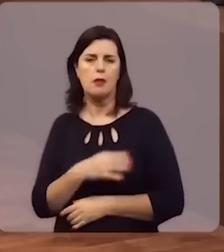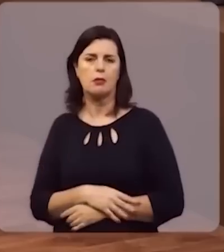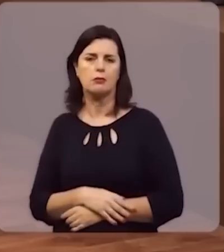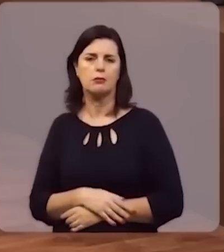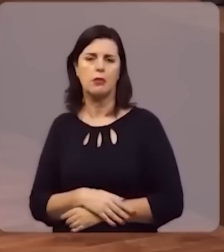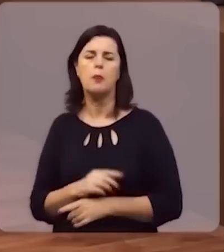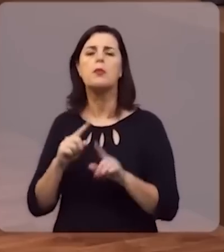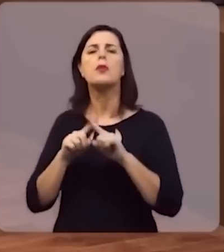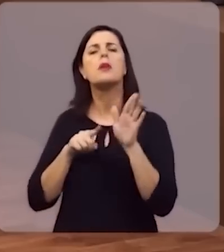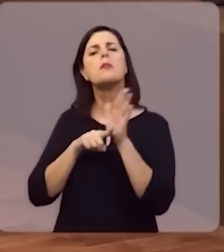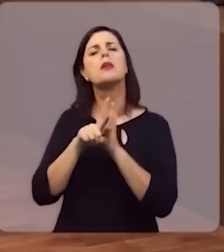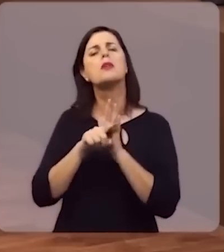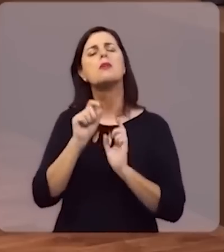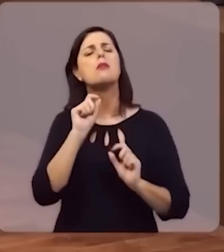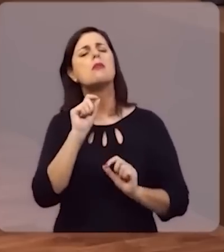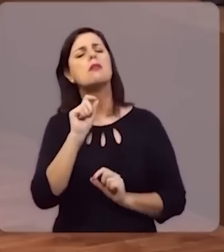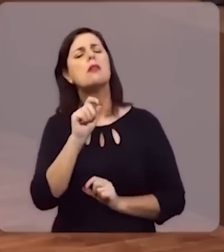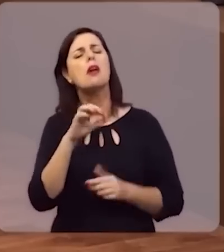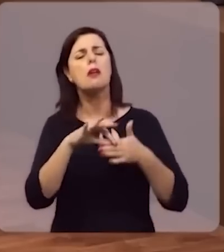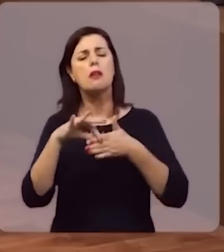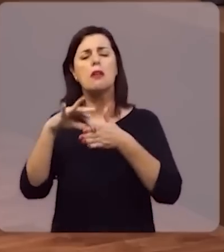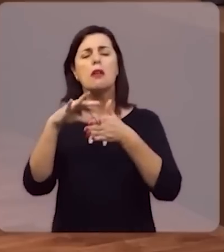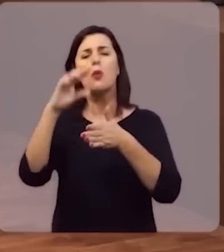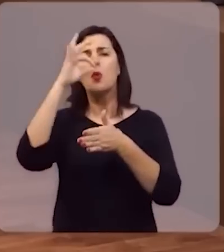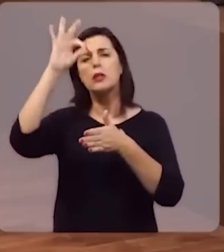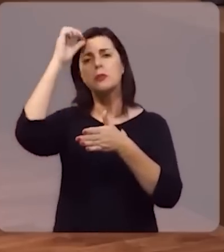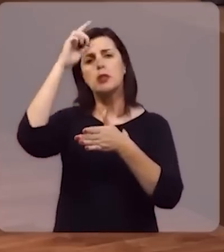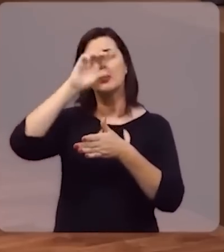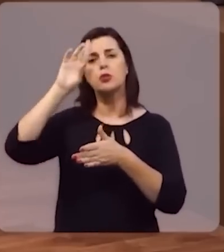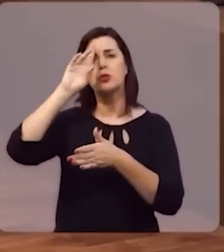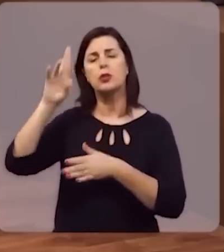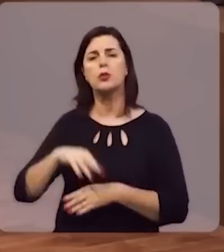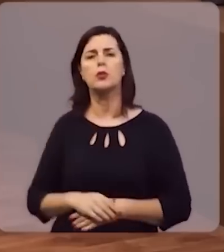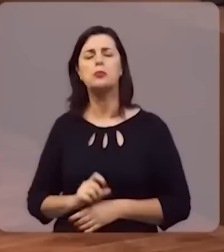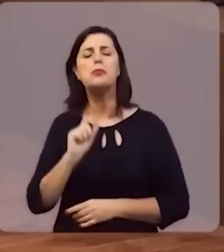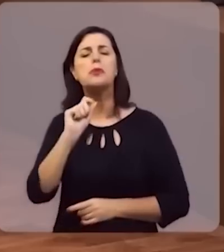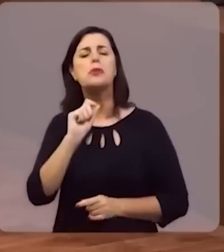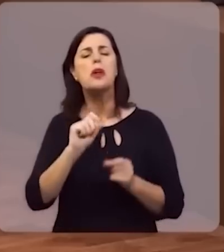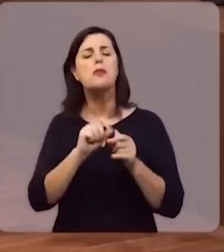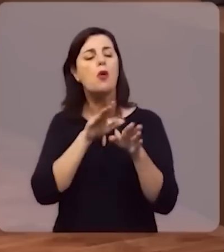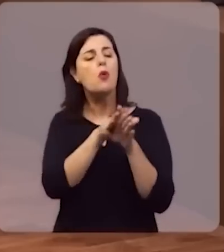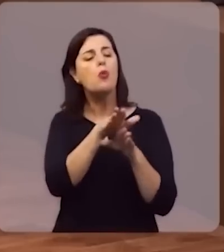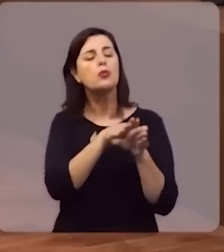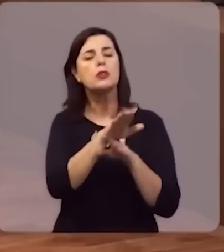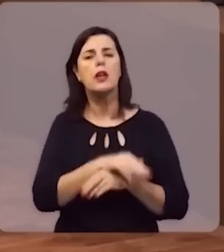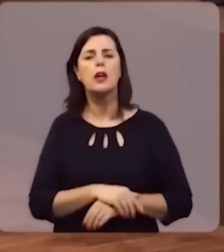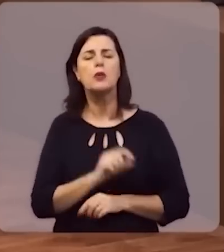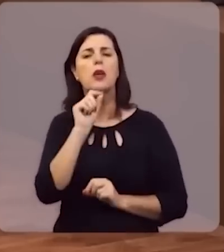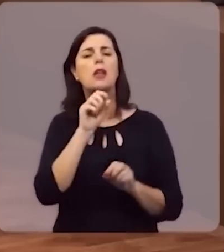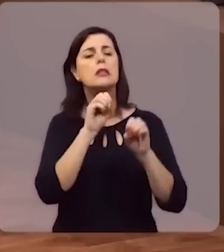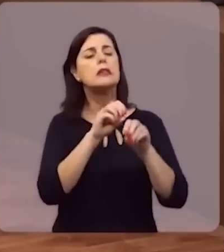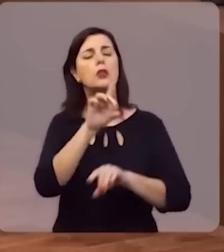Porque ele pergunta assim, quem guiou o Espírito do Senhor? Ou, quem foi o seu conselheiro? Quem o